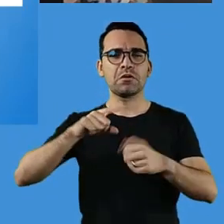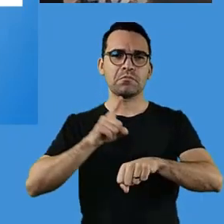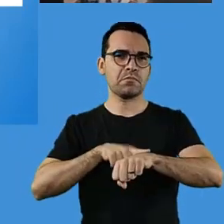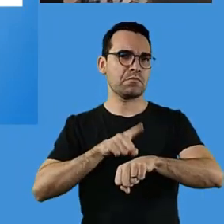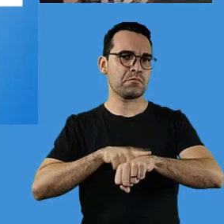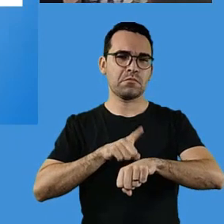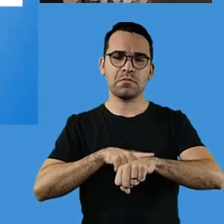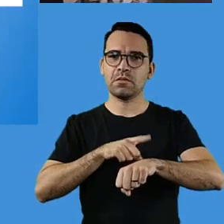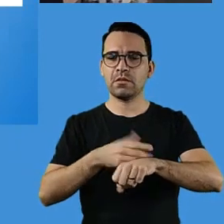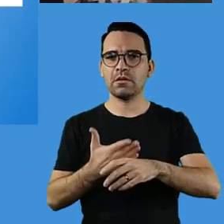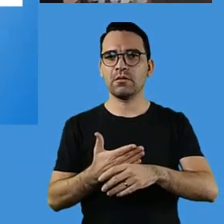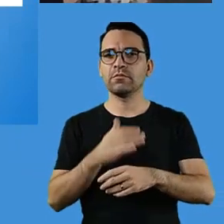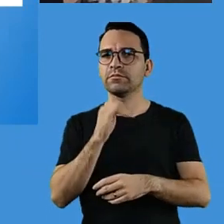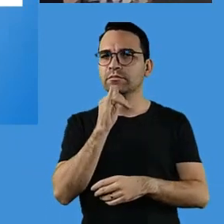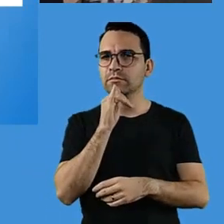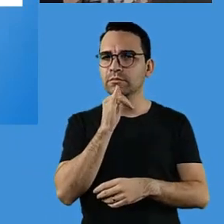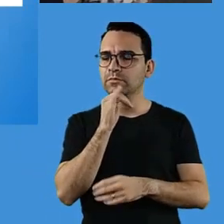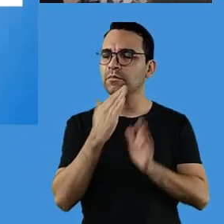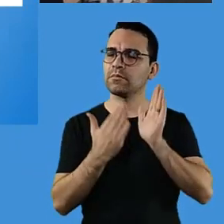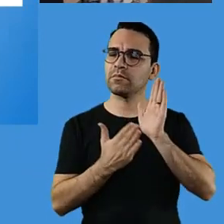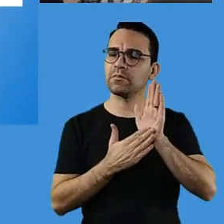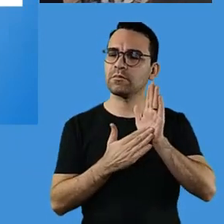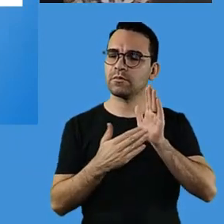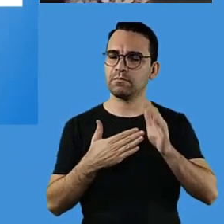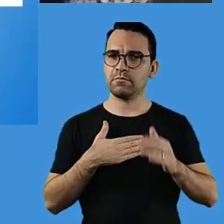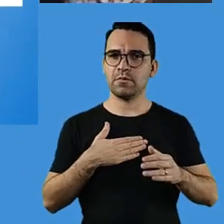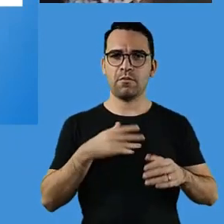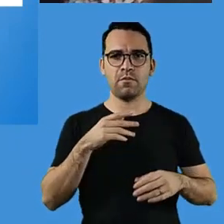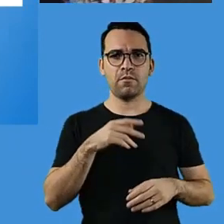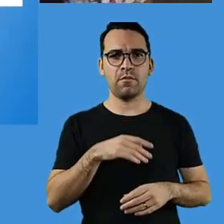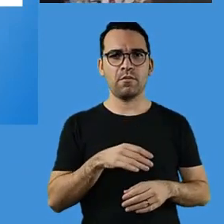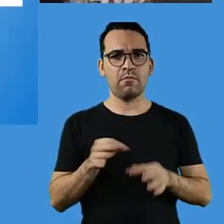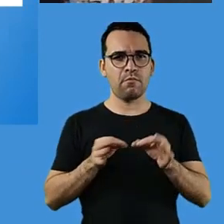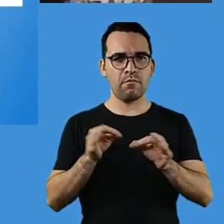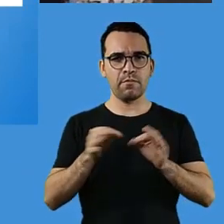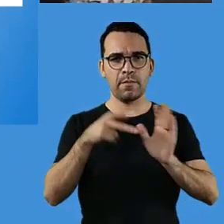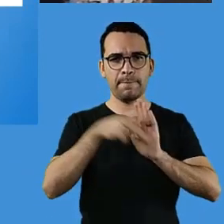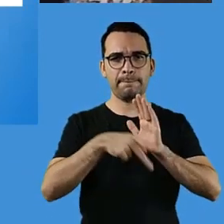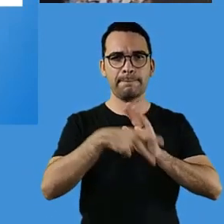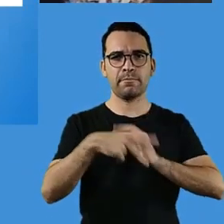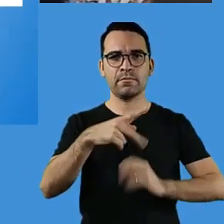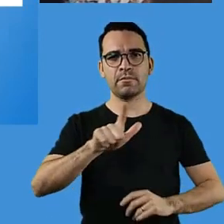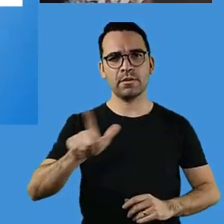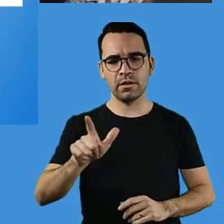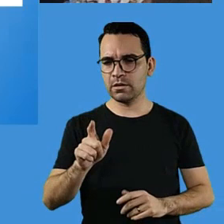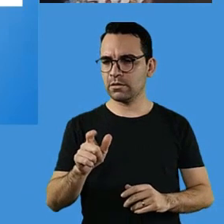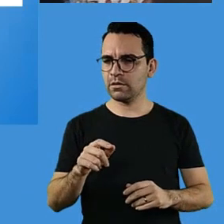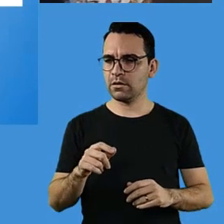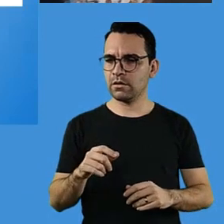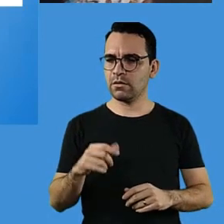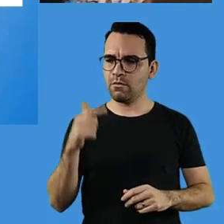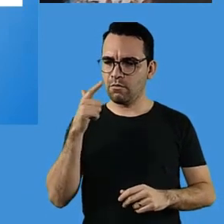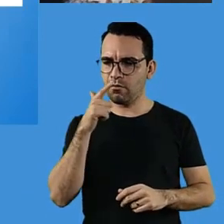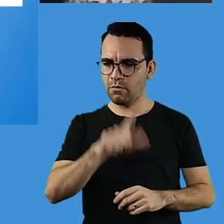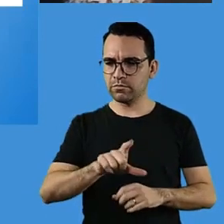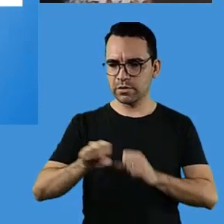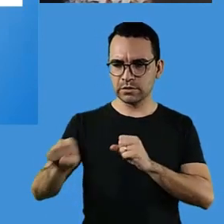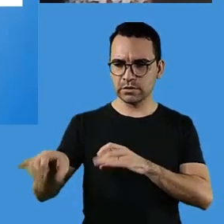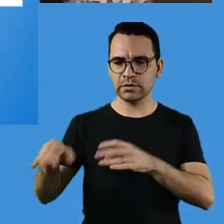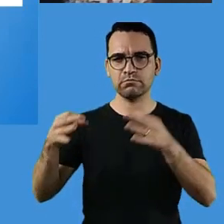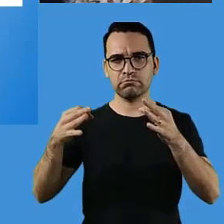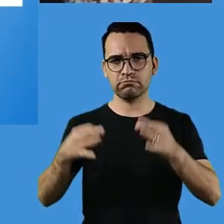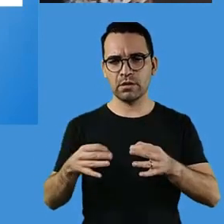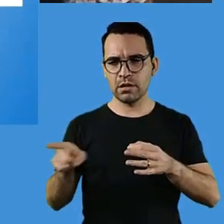onde eu estarei verificando se a minha proposta do planejamento deu certo, se eu tive um alcance